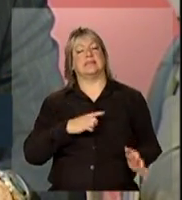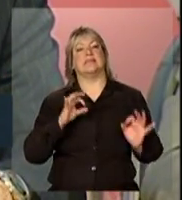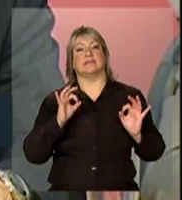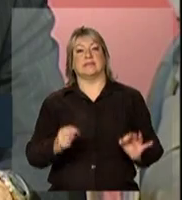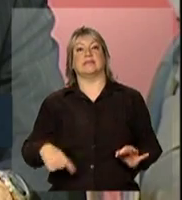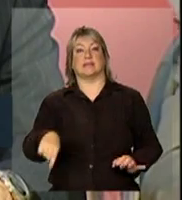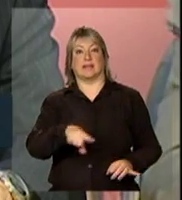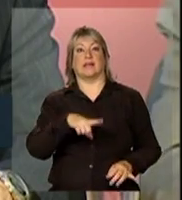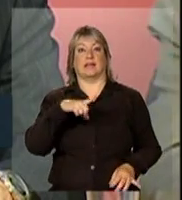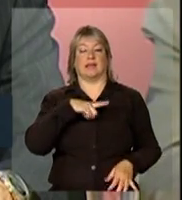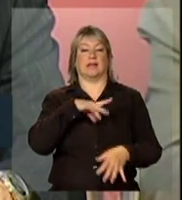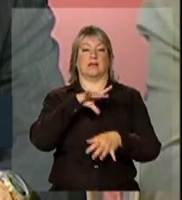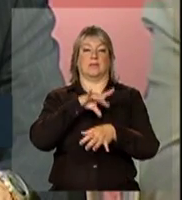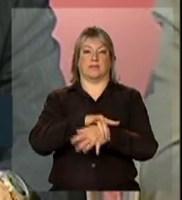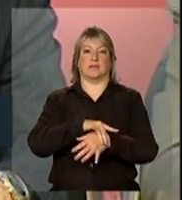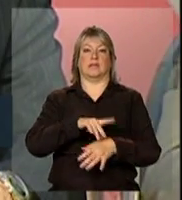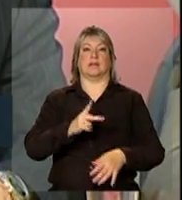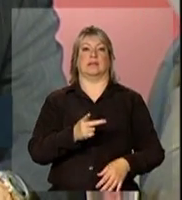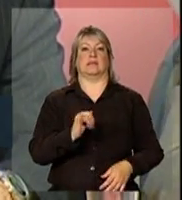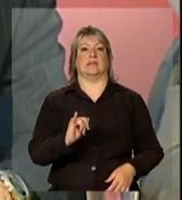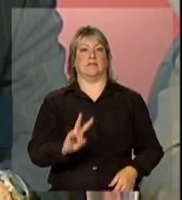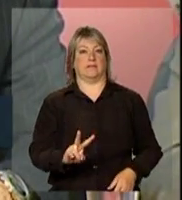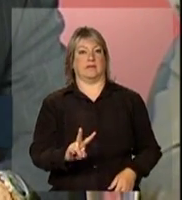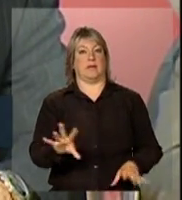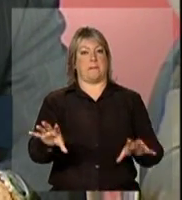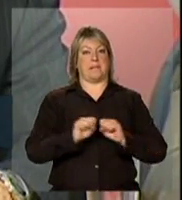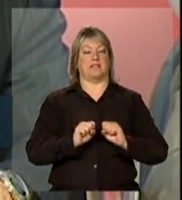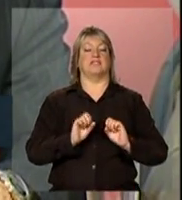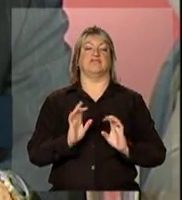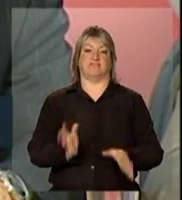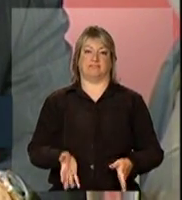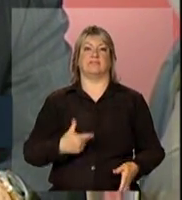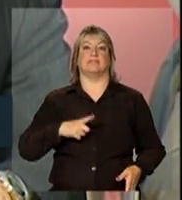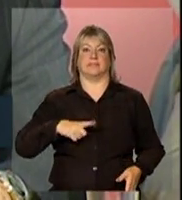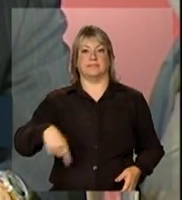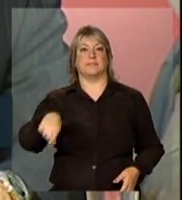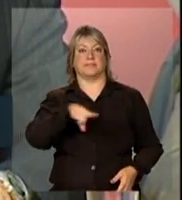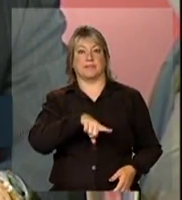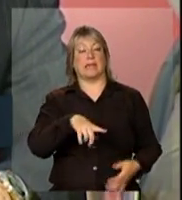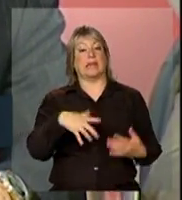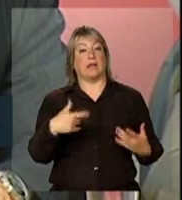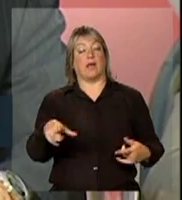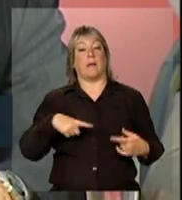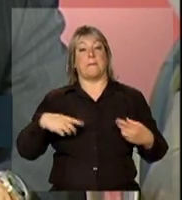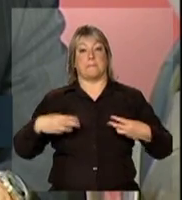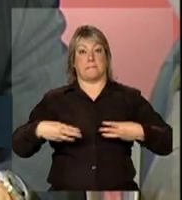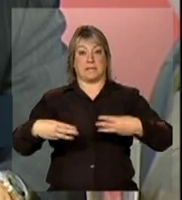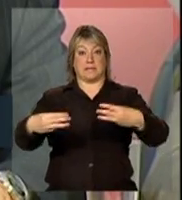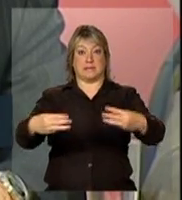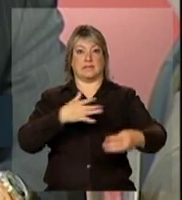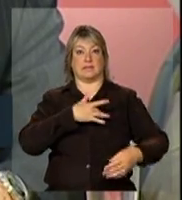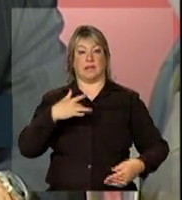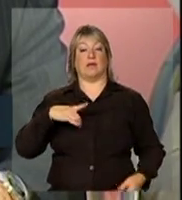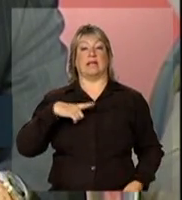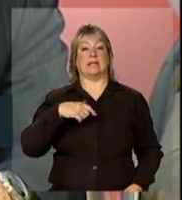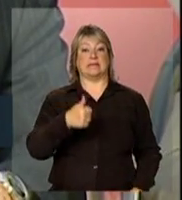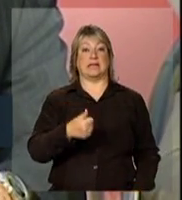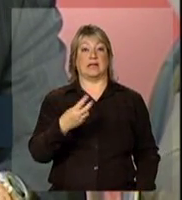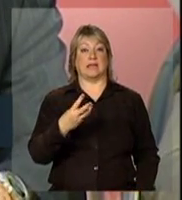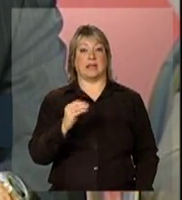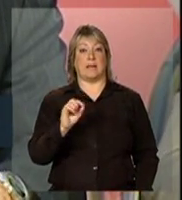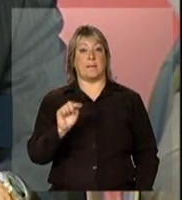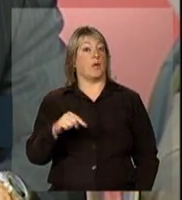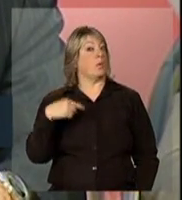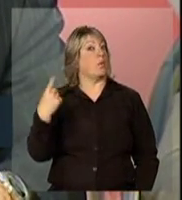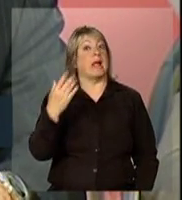que estão infectadas pelo vírus do HIV. Dessas, o Ministério da Saúde estima que cerca de 130 mil não sabem que